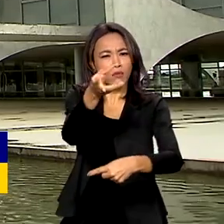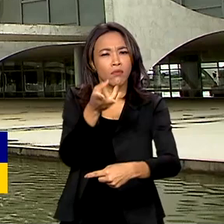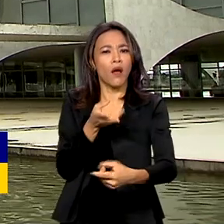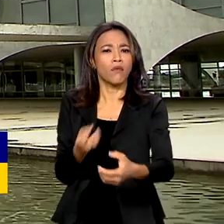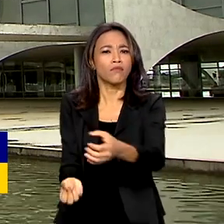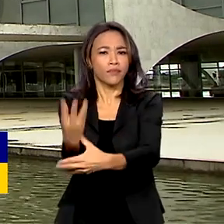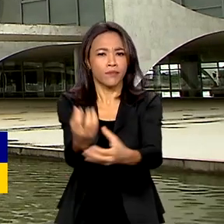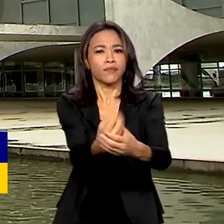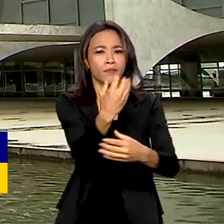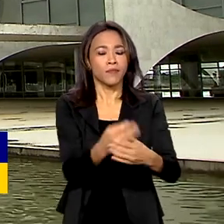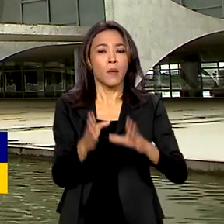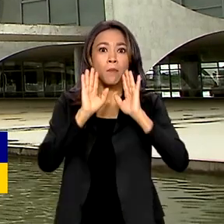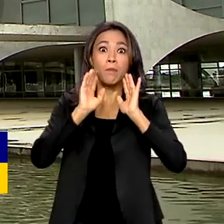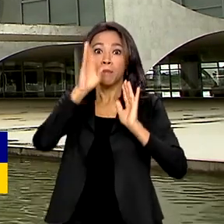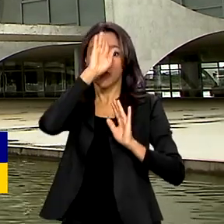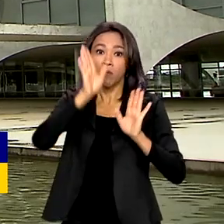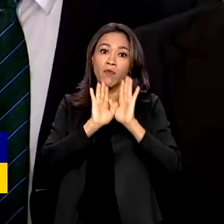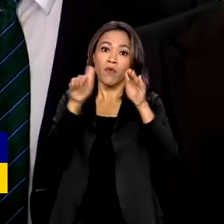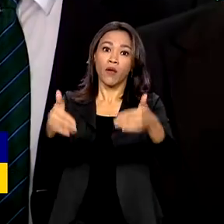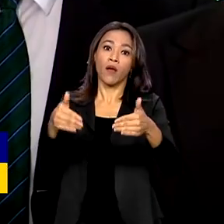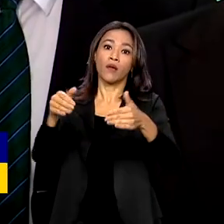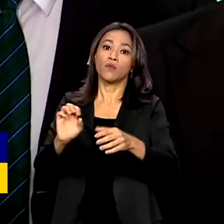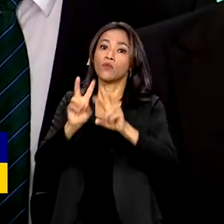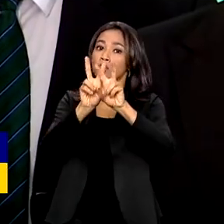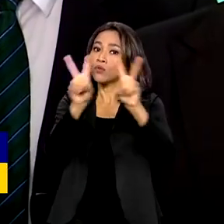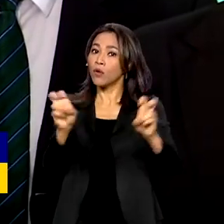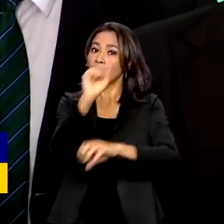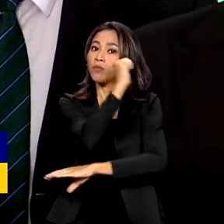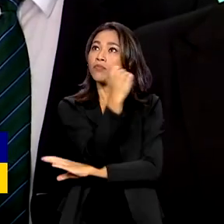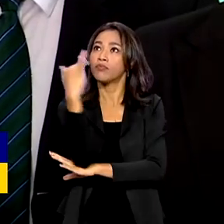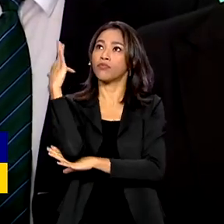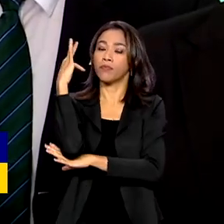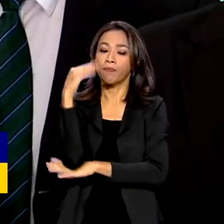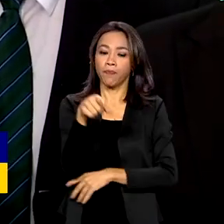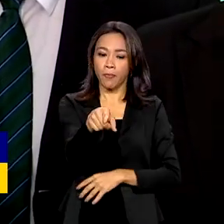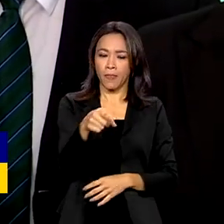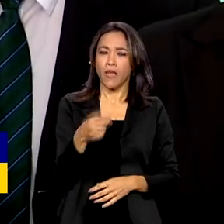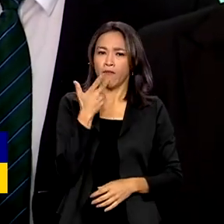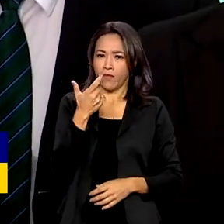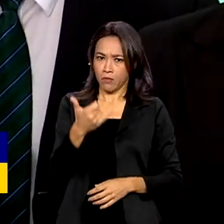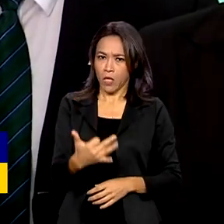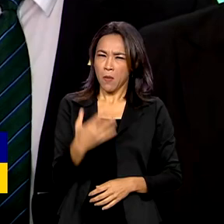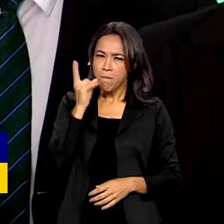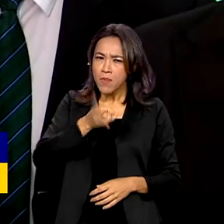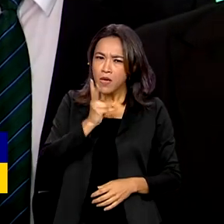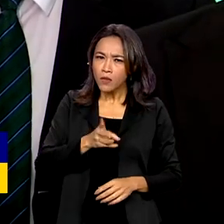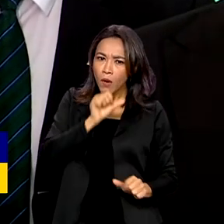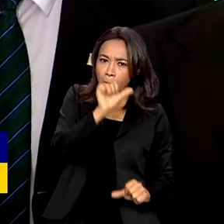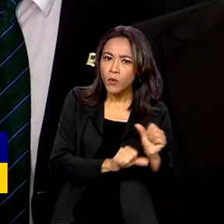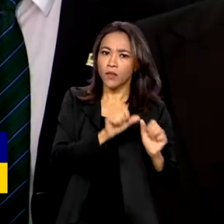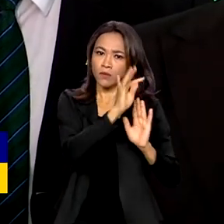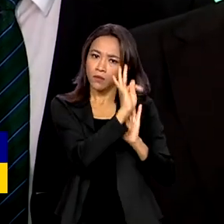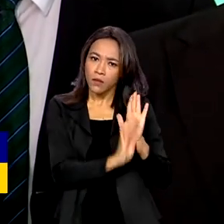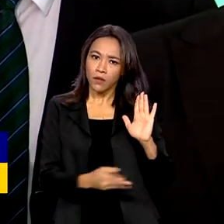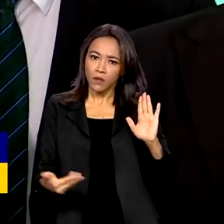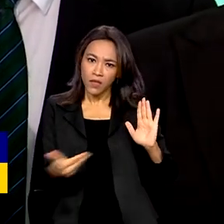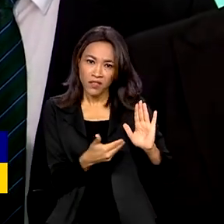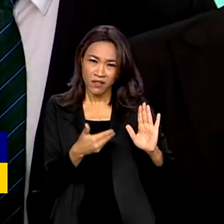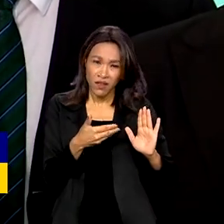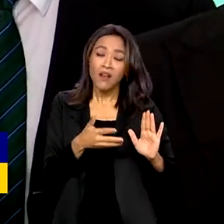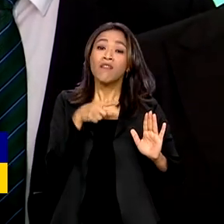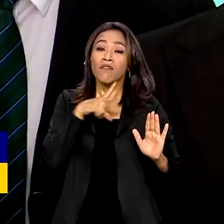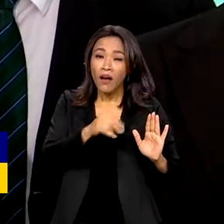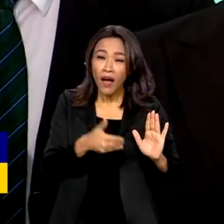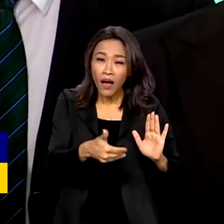com prioridade para a agenda ambiental. Mesmo com essas mudanças, não impedem a